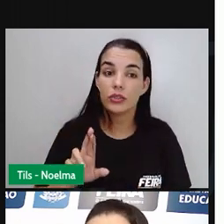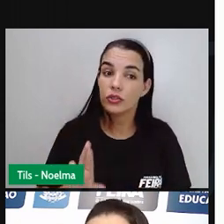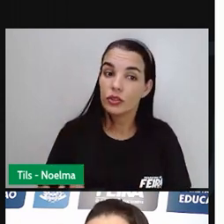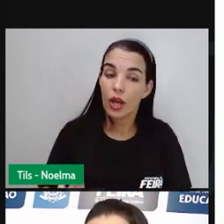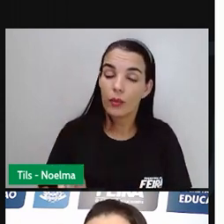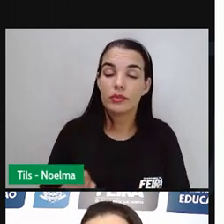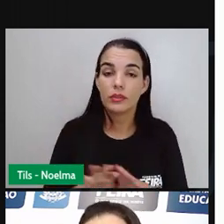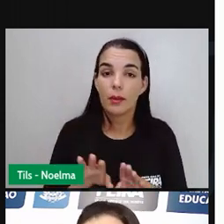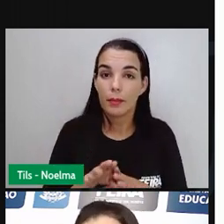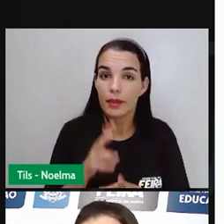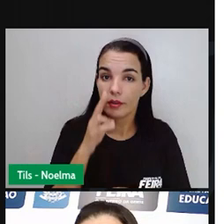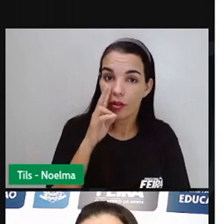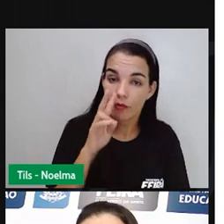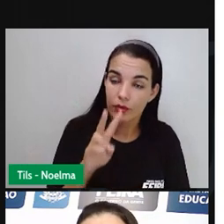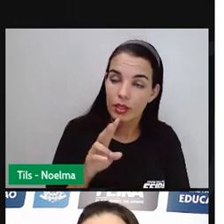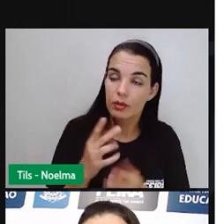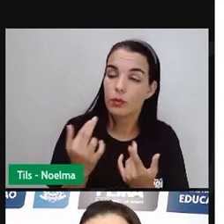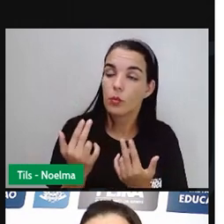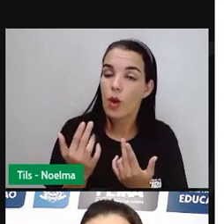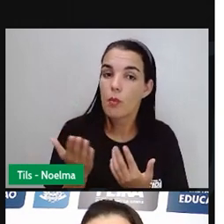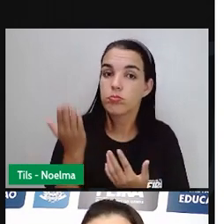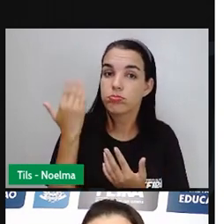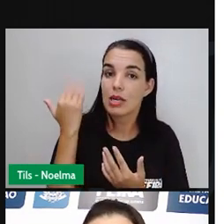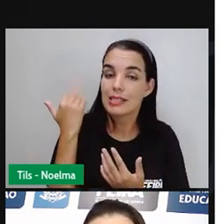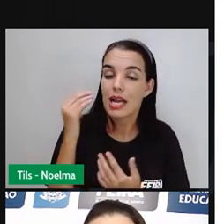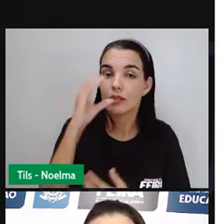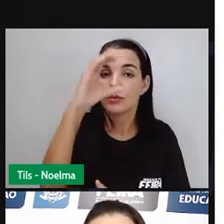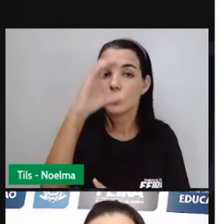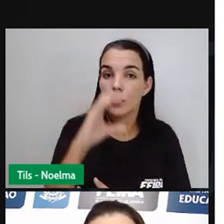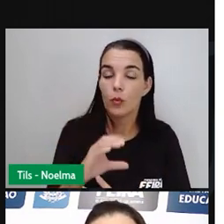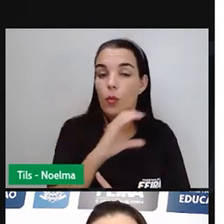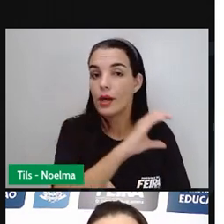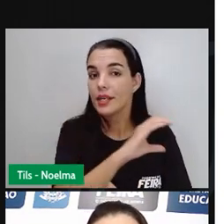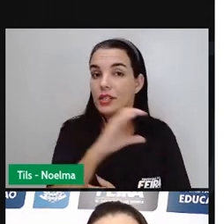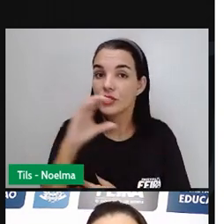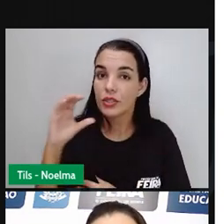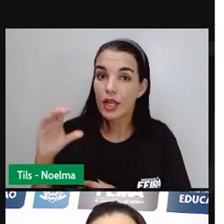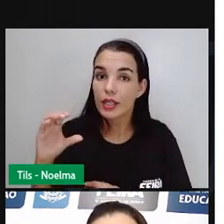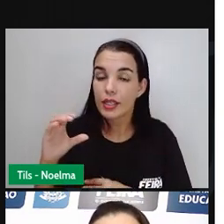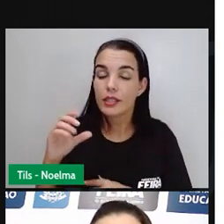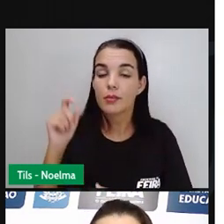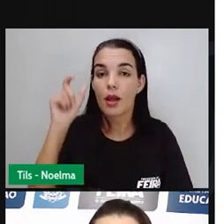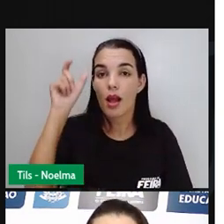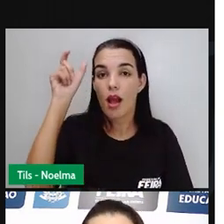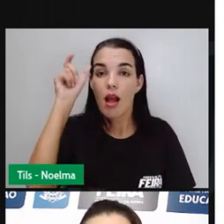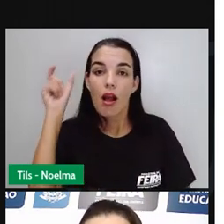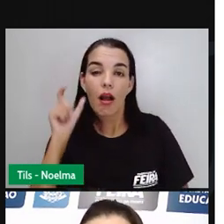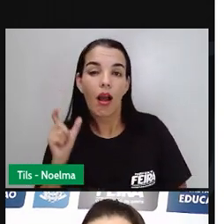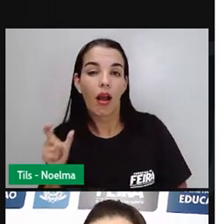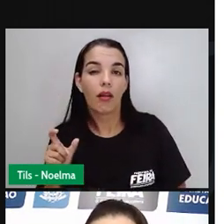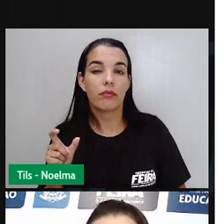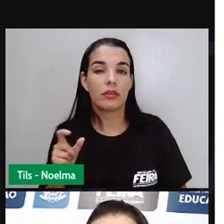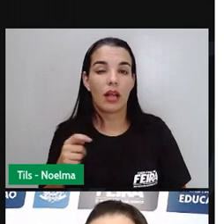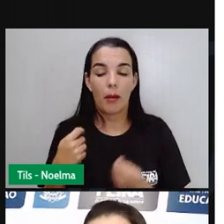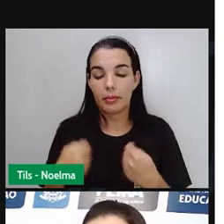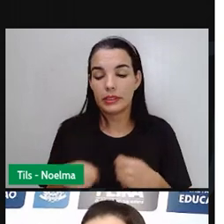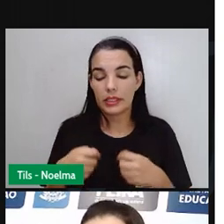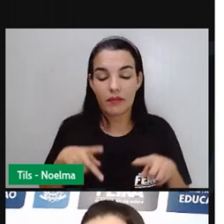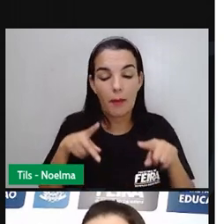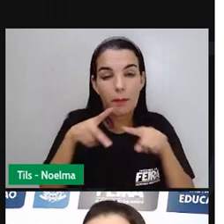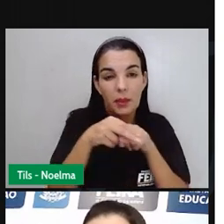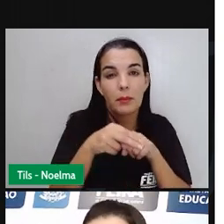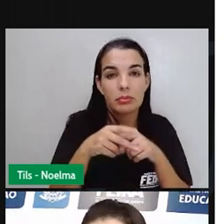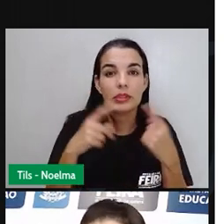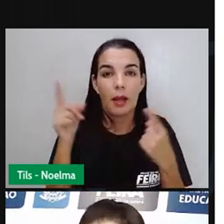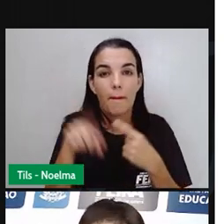há algumas religiões, como foi o caso aí, a religião dos negros, né? Dos escravos na época que